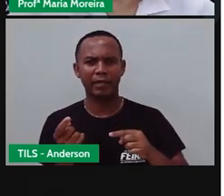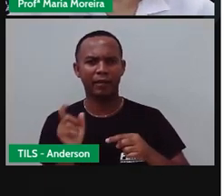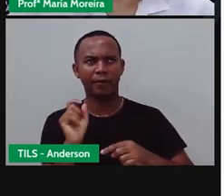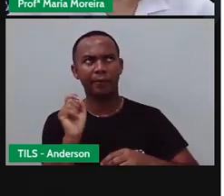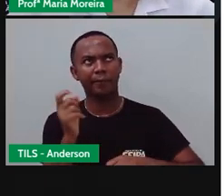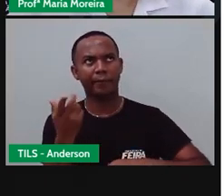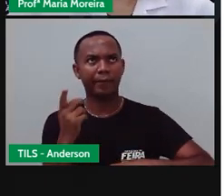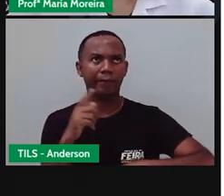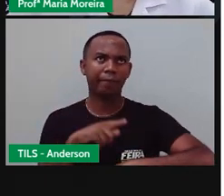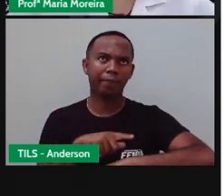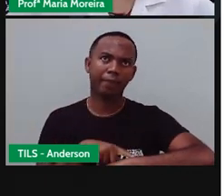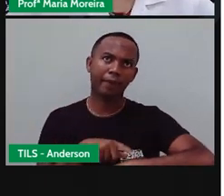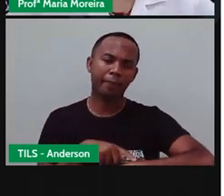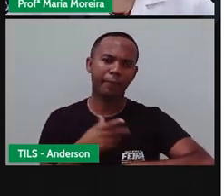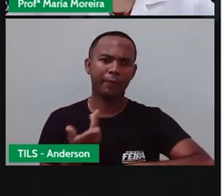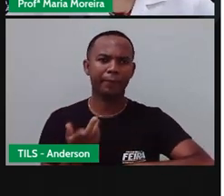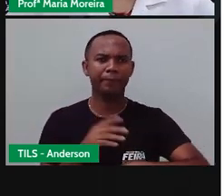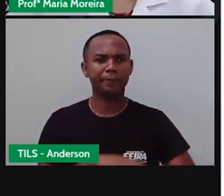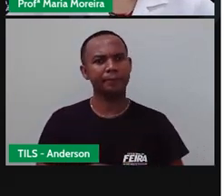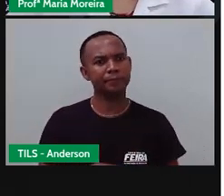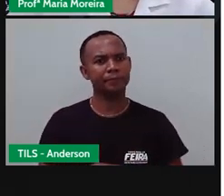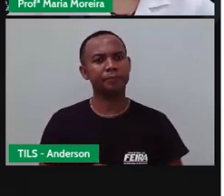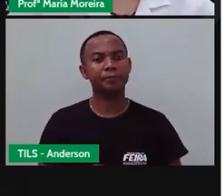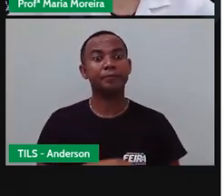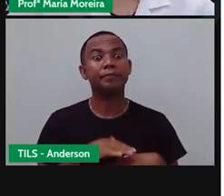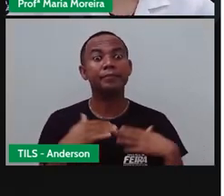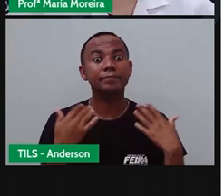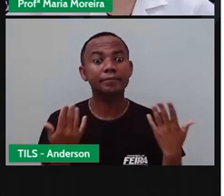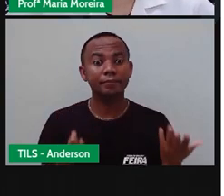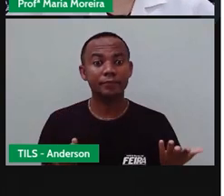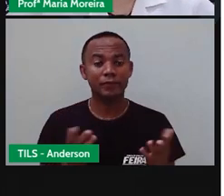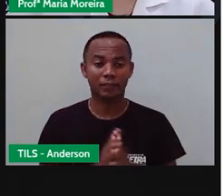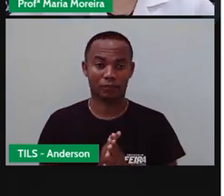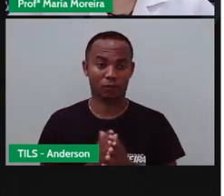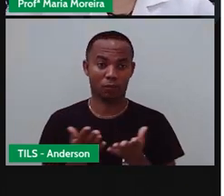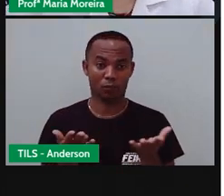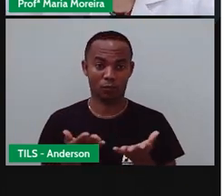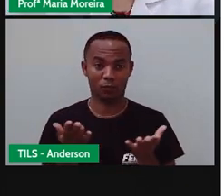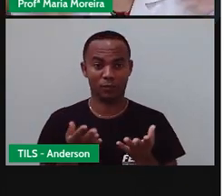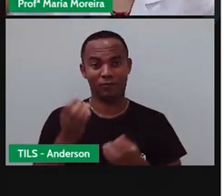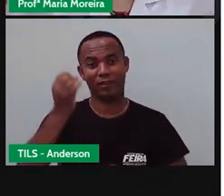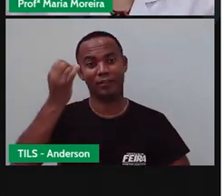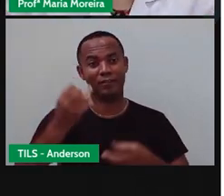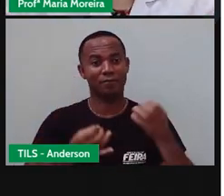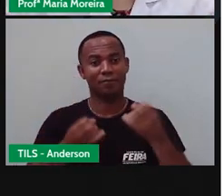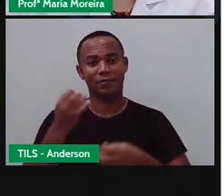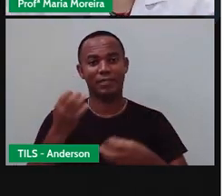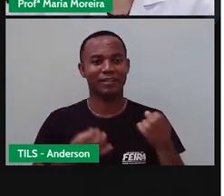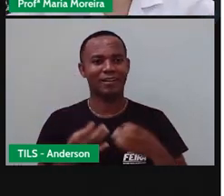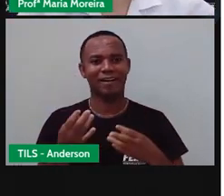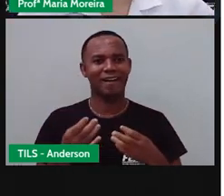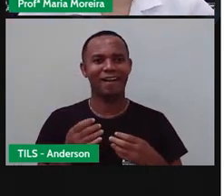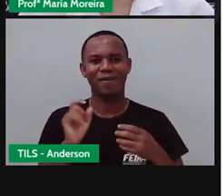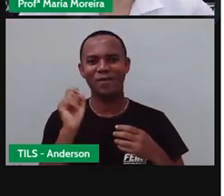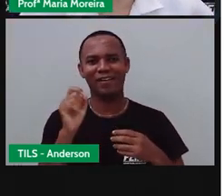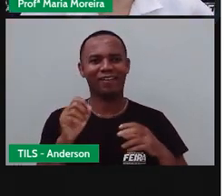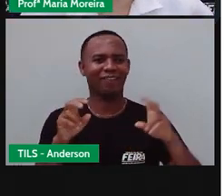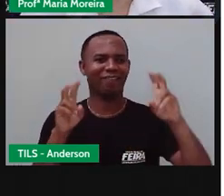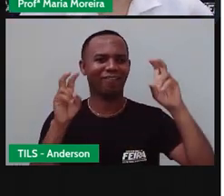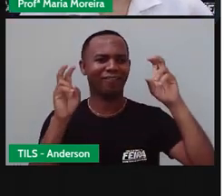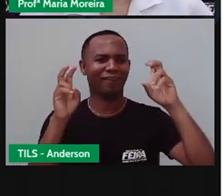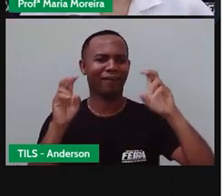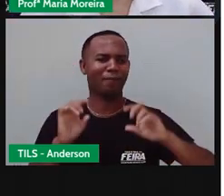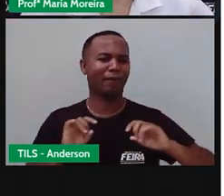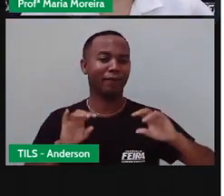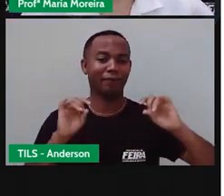com o tempo? E aí, vamos falar sobre essa coisa tão fantástica, né? Que é